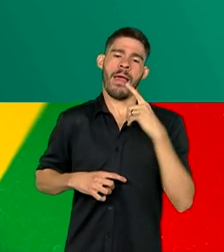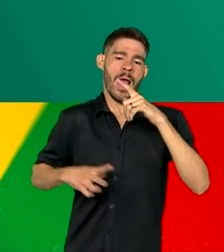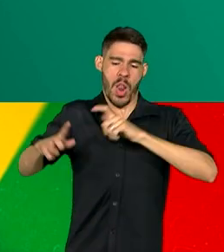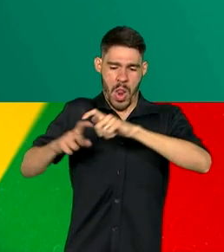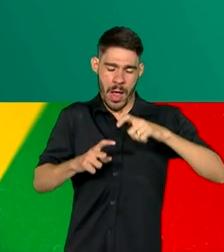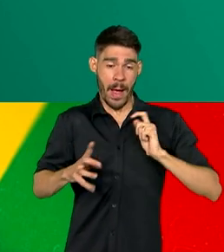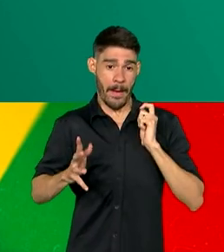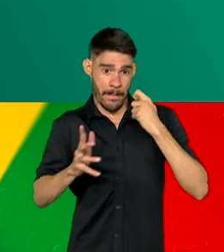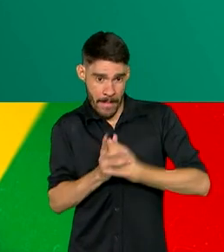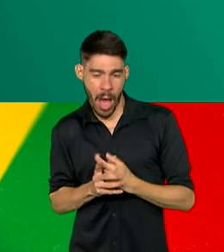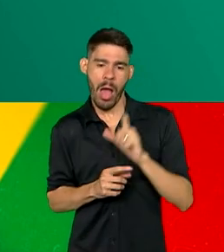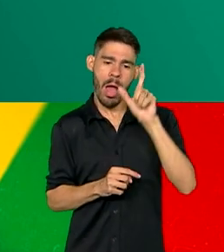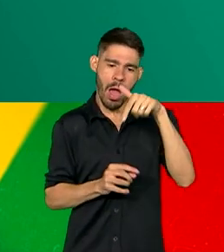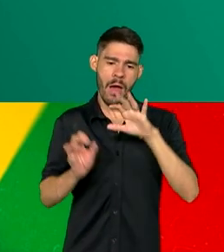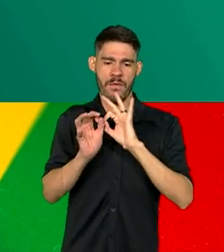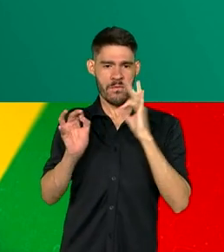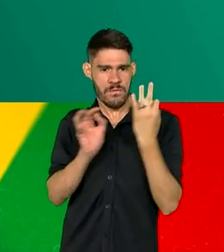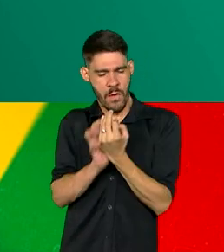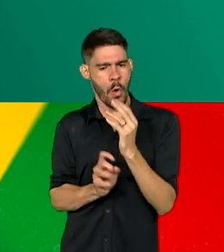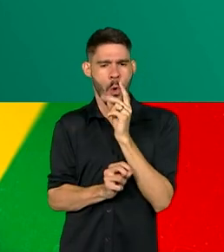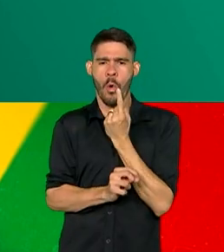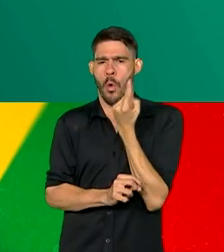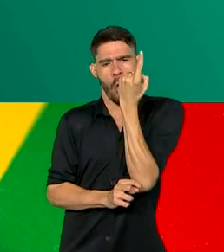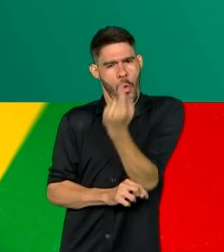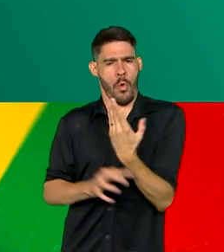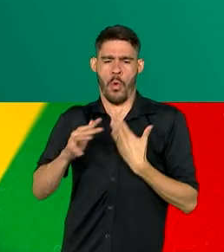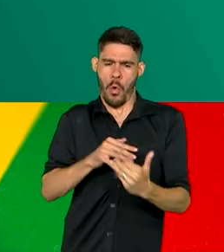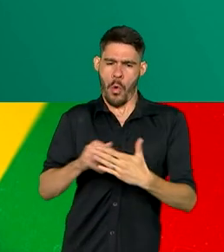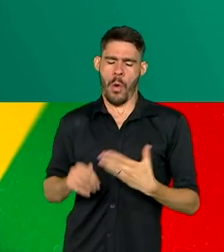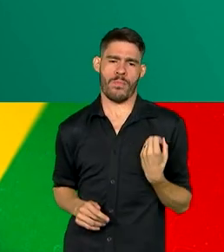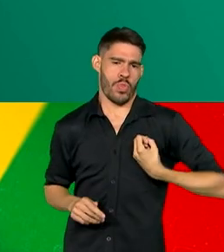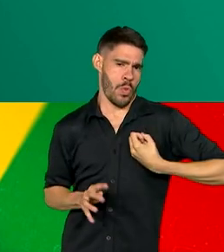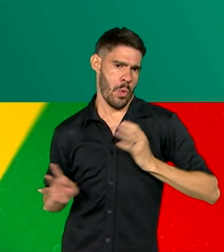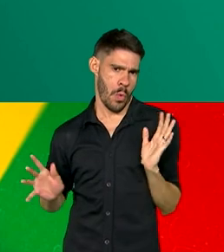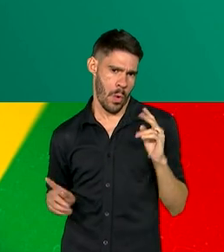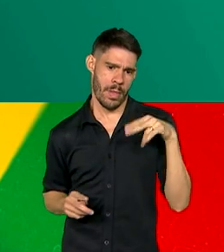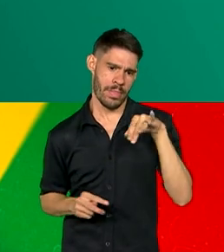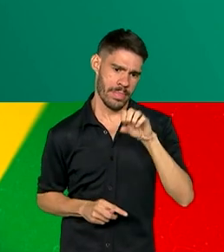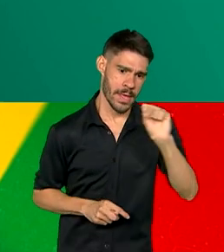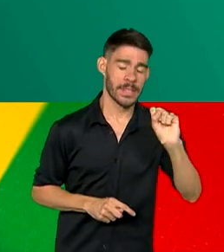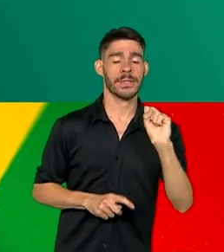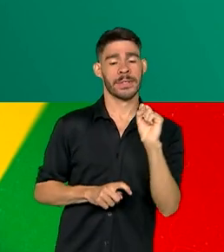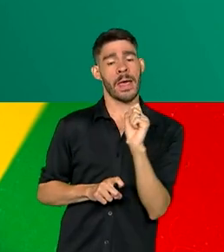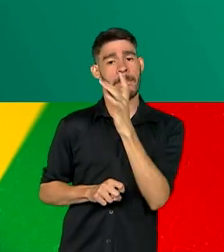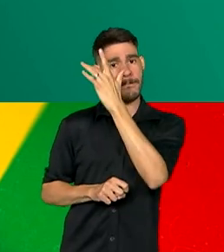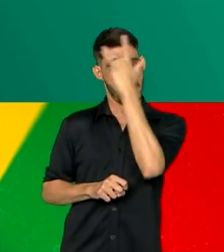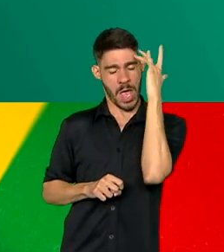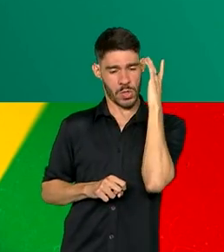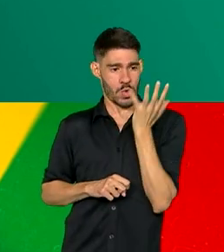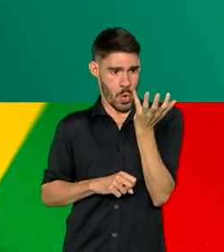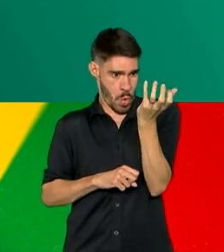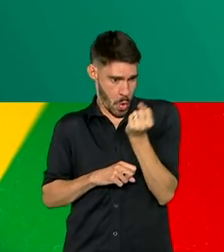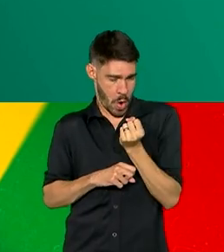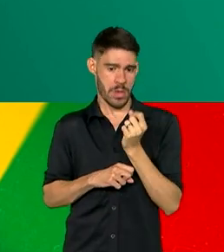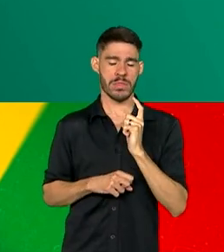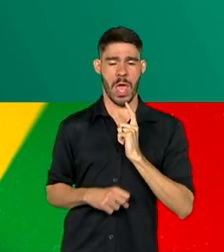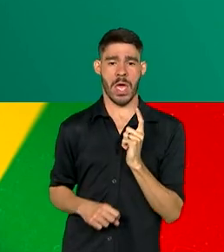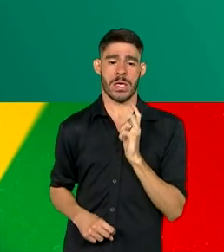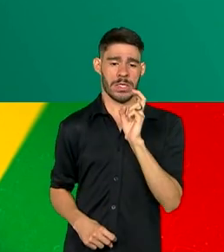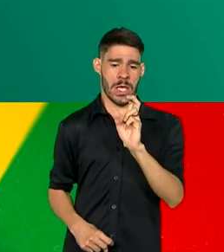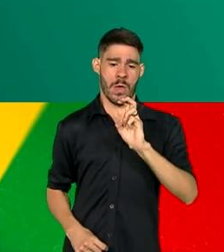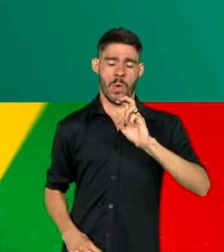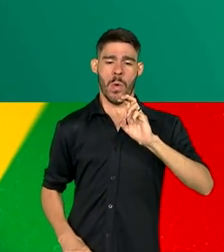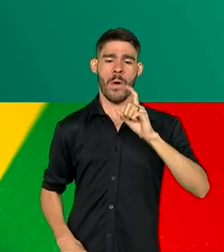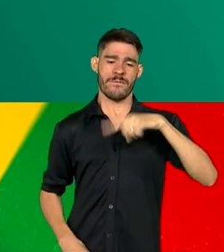do Bolsa Família foi unificado, independentemente do número final do NIS. Entre os contemplados do programa, 5 milhões